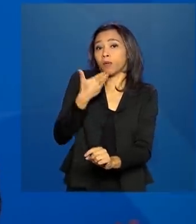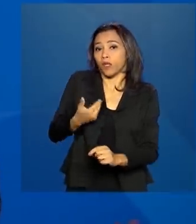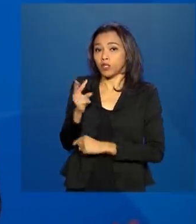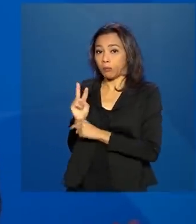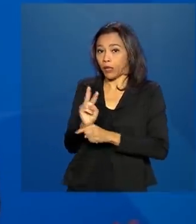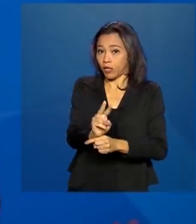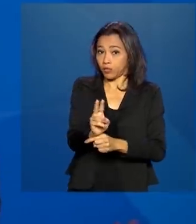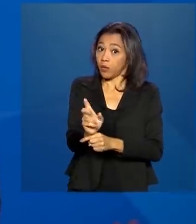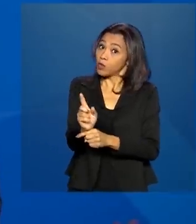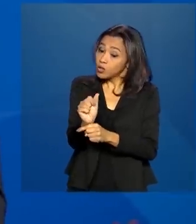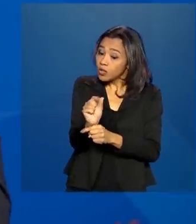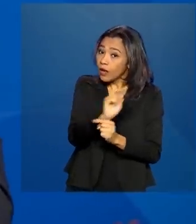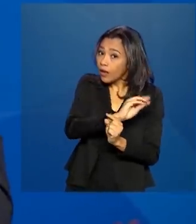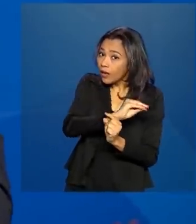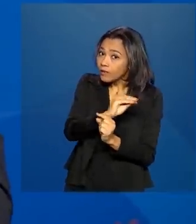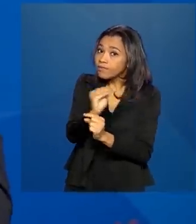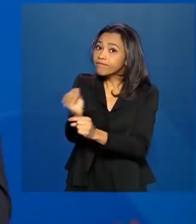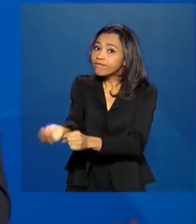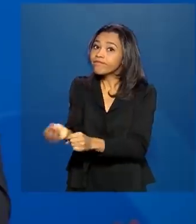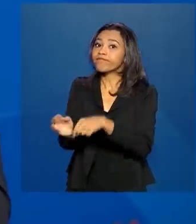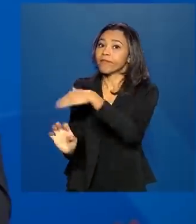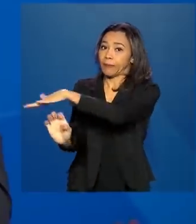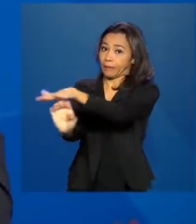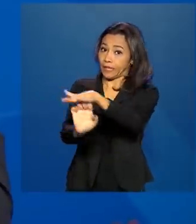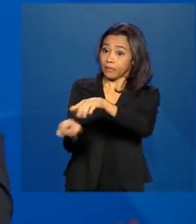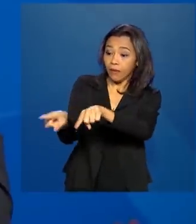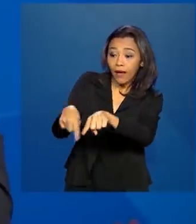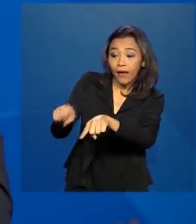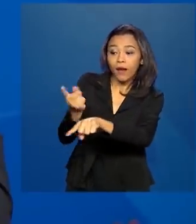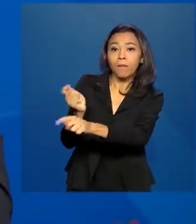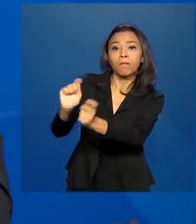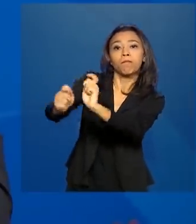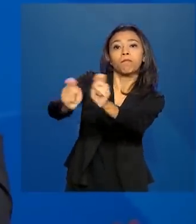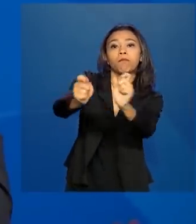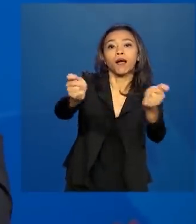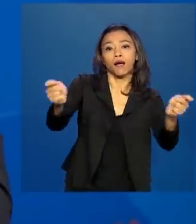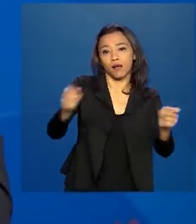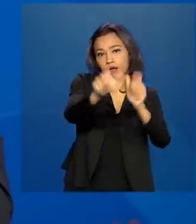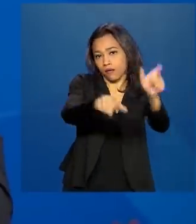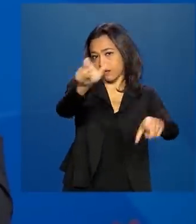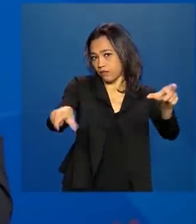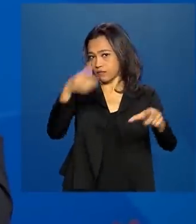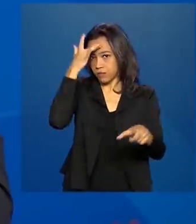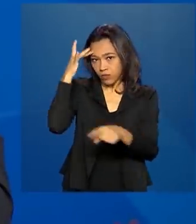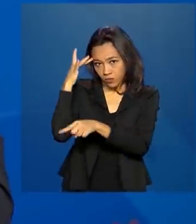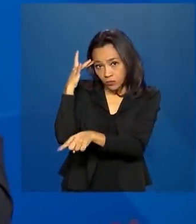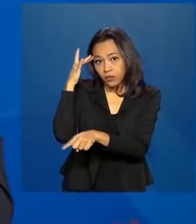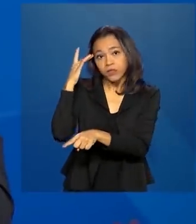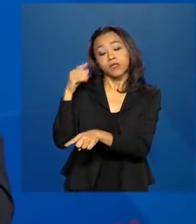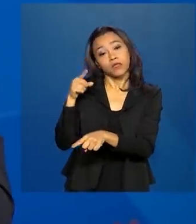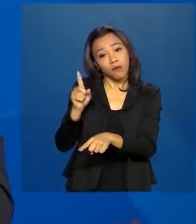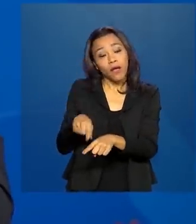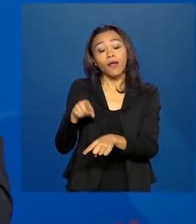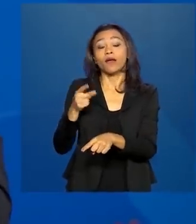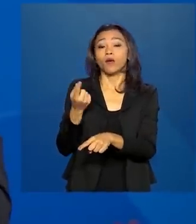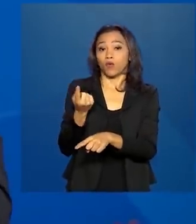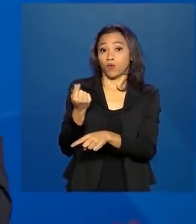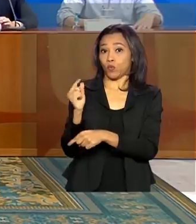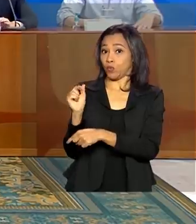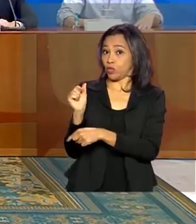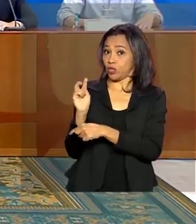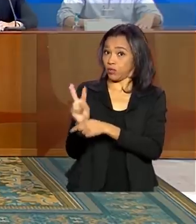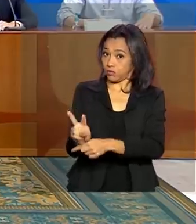empréstimo para a empresa, para ela pagar a folha de pagamento dela, ao trabalhador, então é um crédito que a empresa vai estar